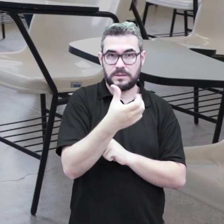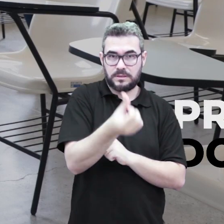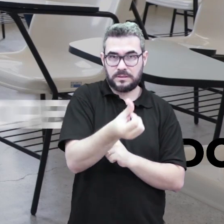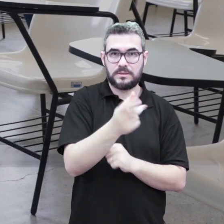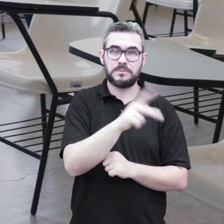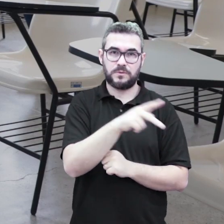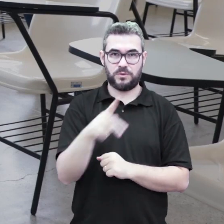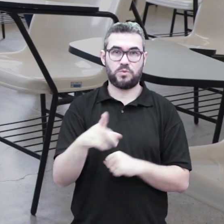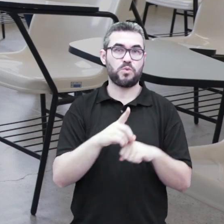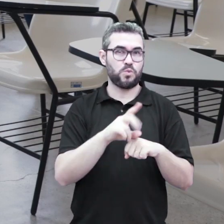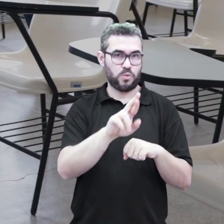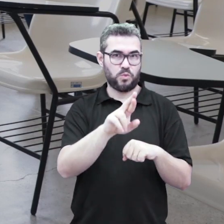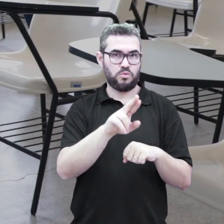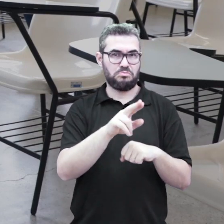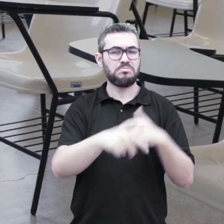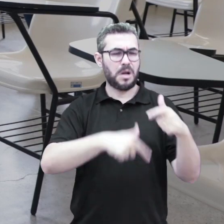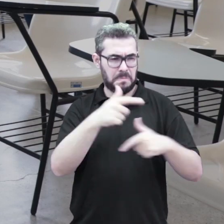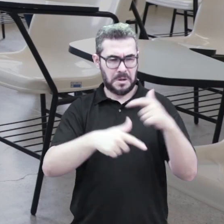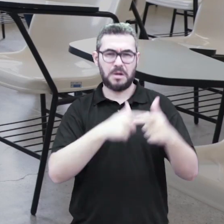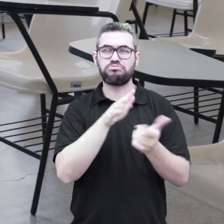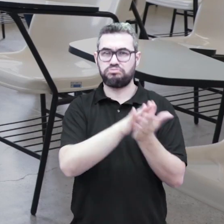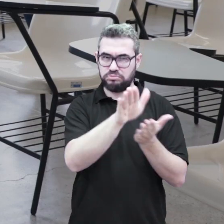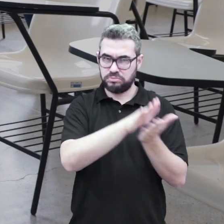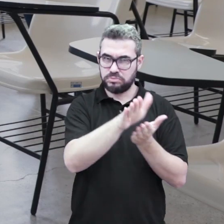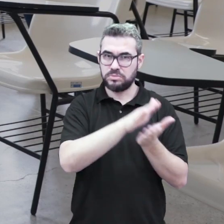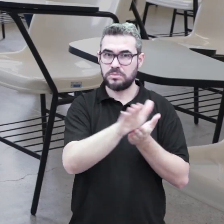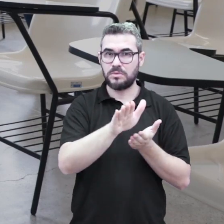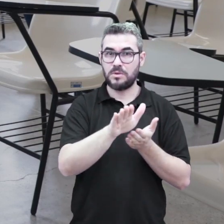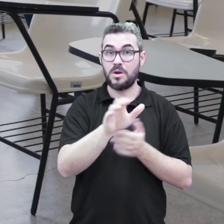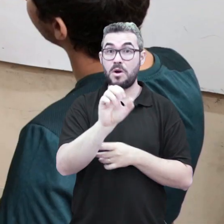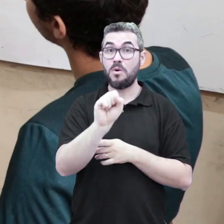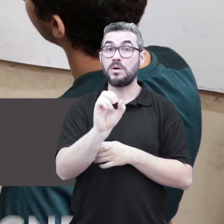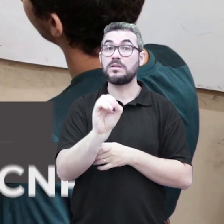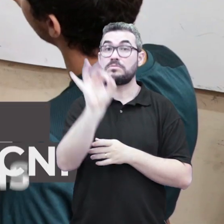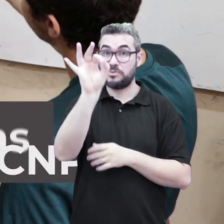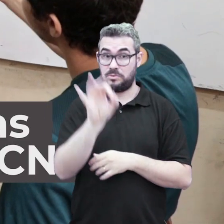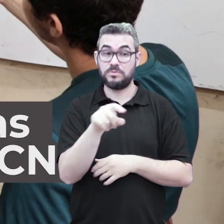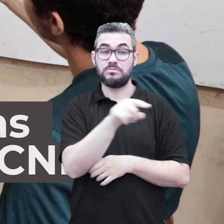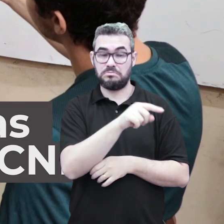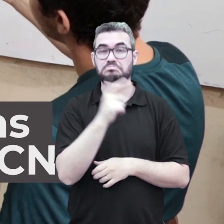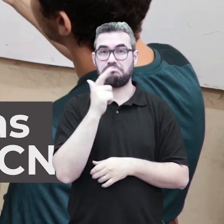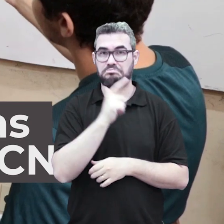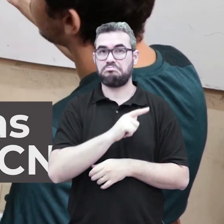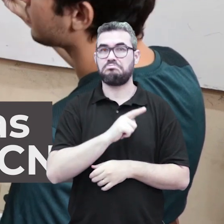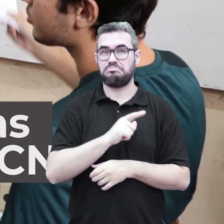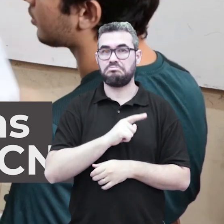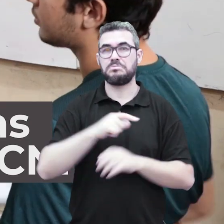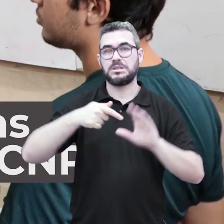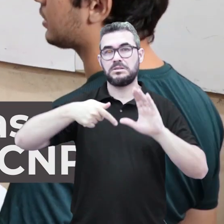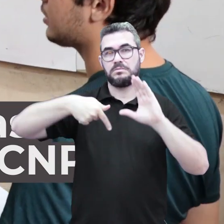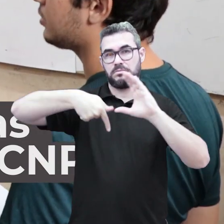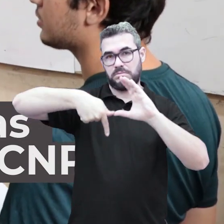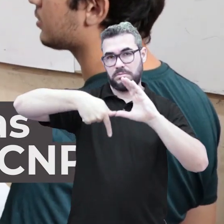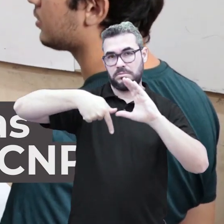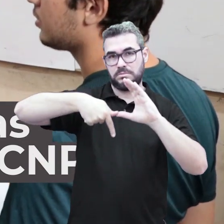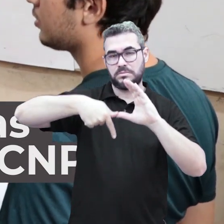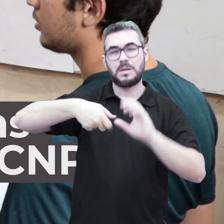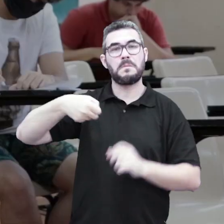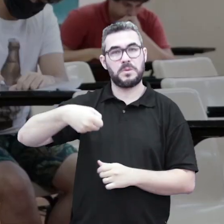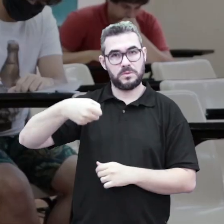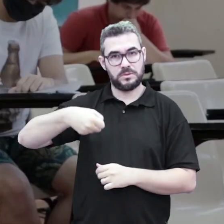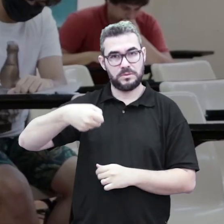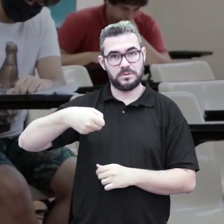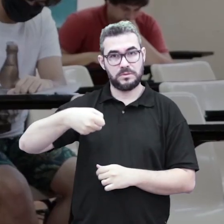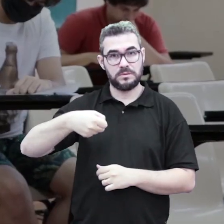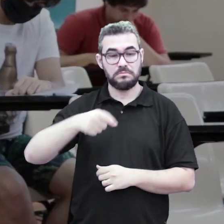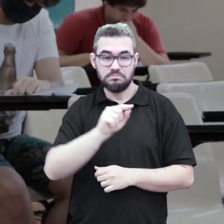O curso conta com 26 professores doutores com intensa produção. 80% deles são bolsistas de produtividade do CNPq,